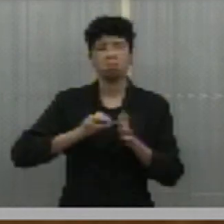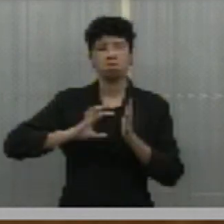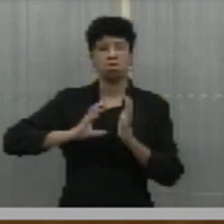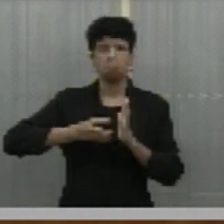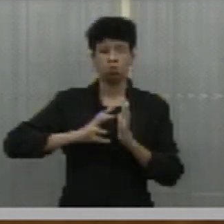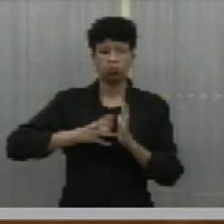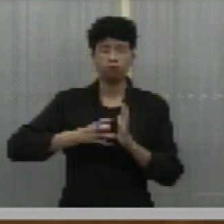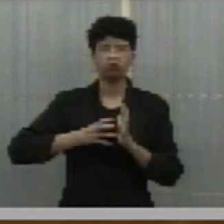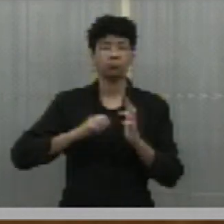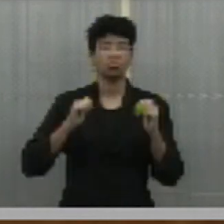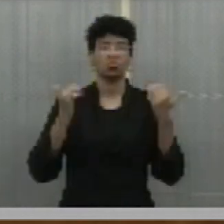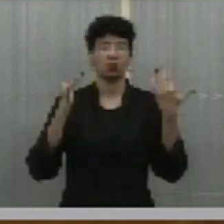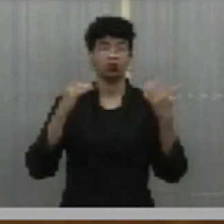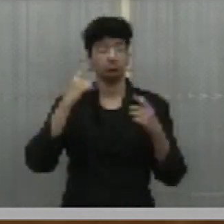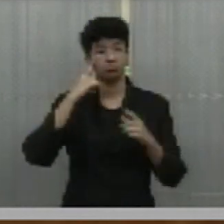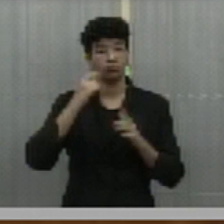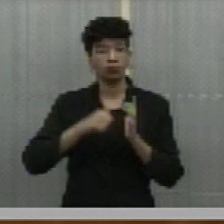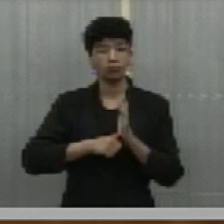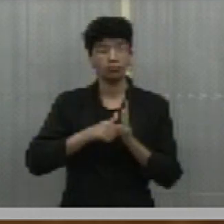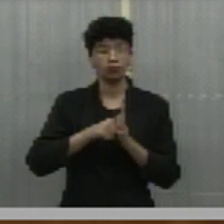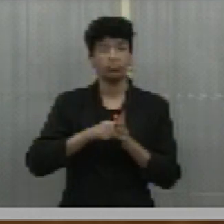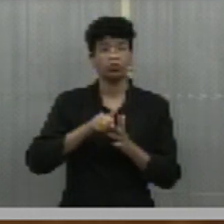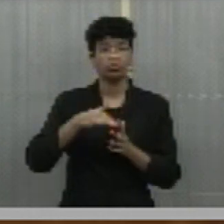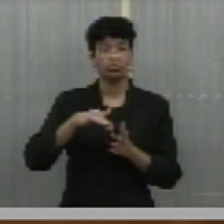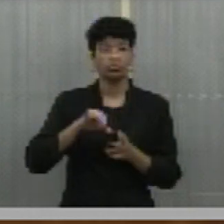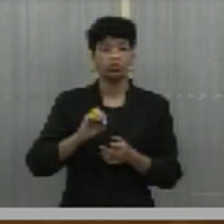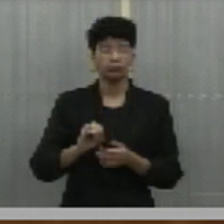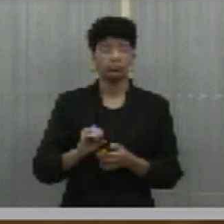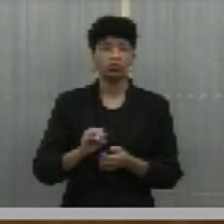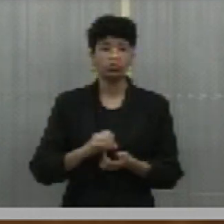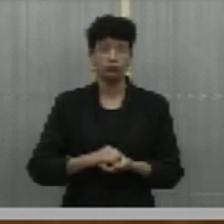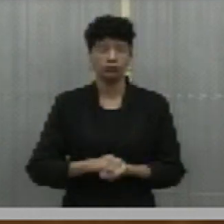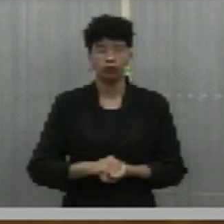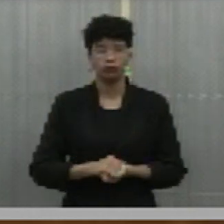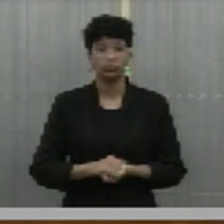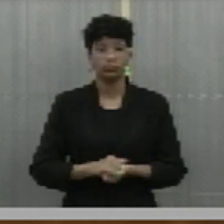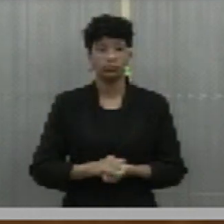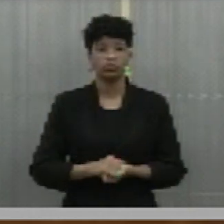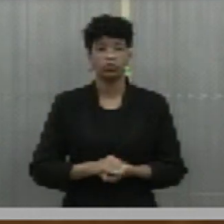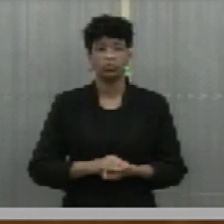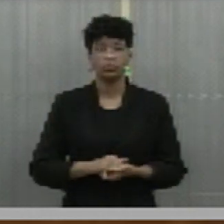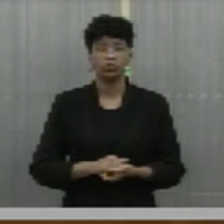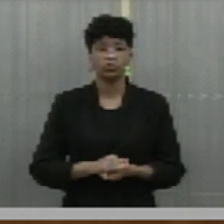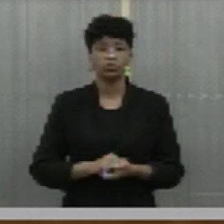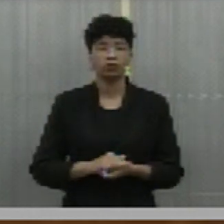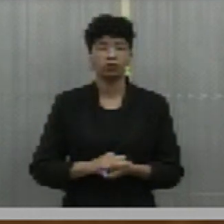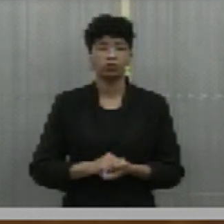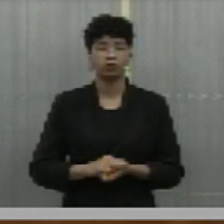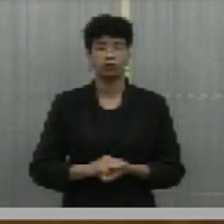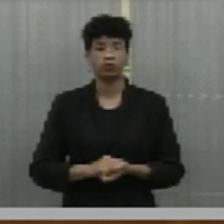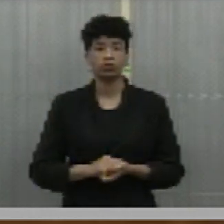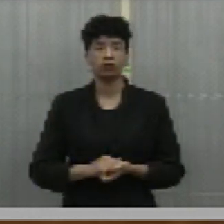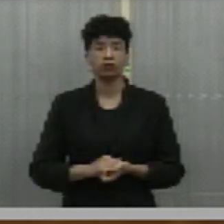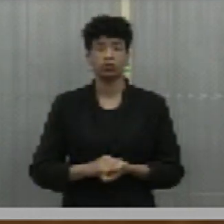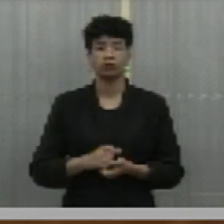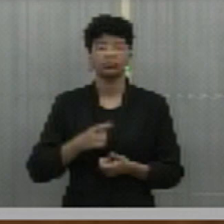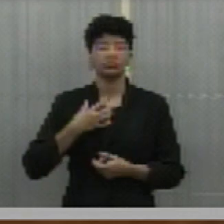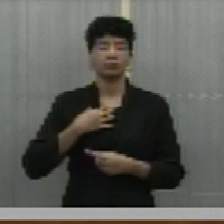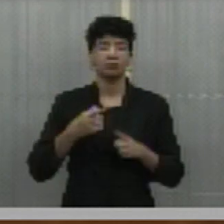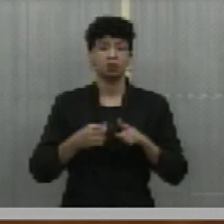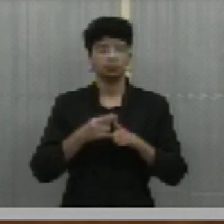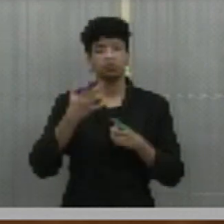comemora o 1º de maio, fazendo uma confraternização entre seus militantes, seus filiados, seus